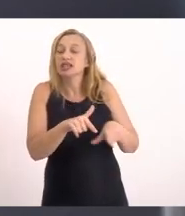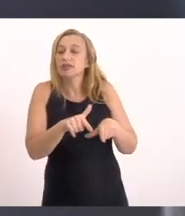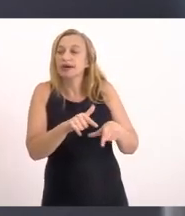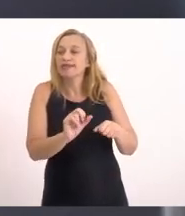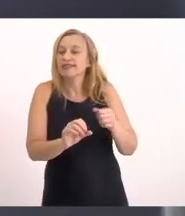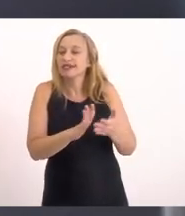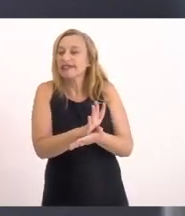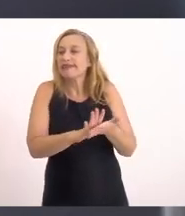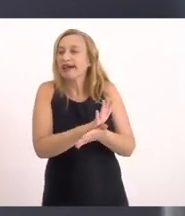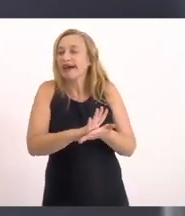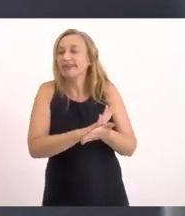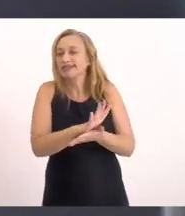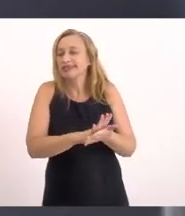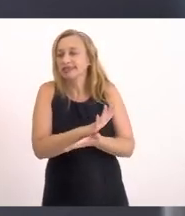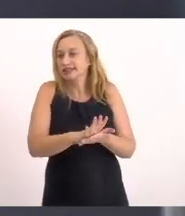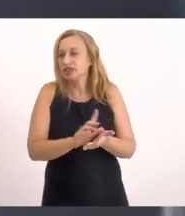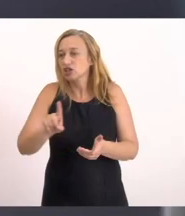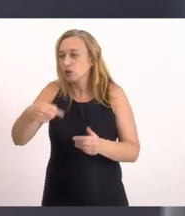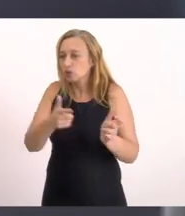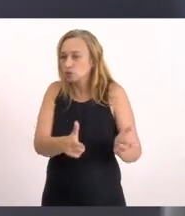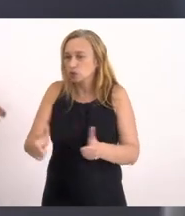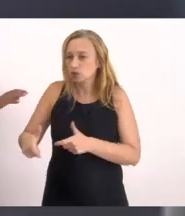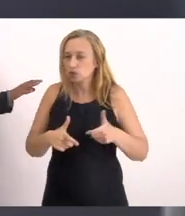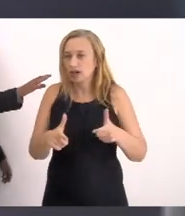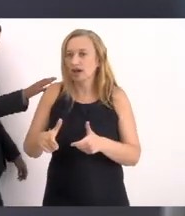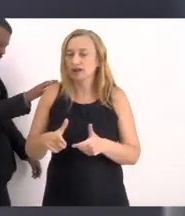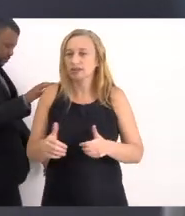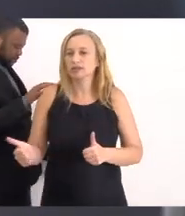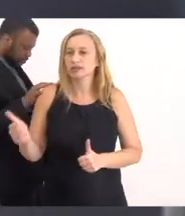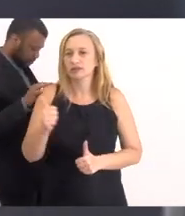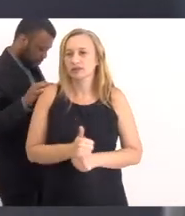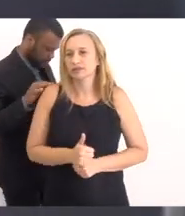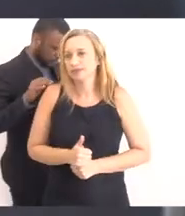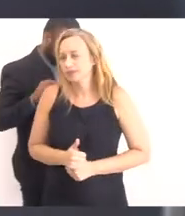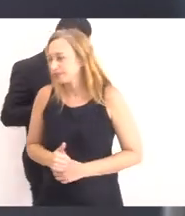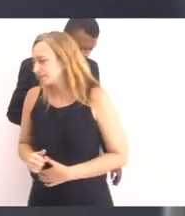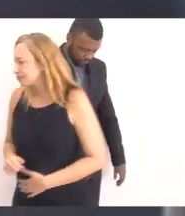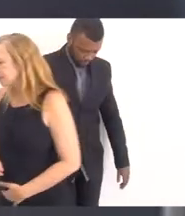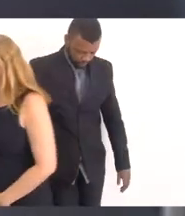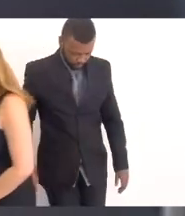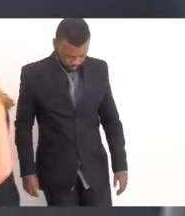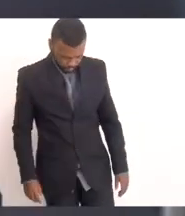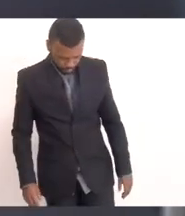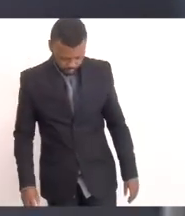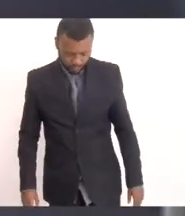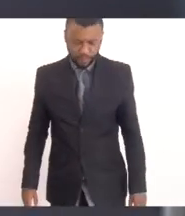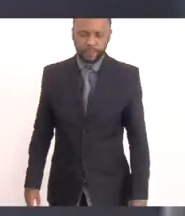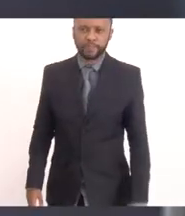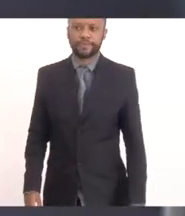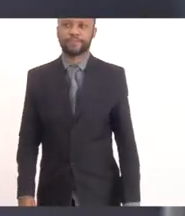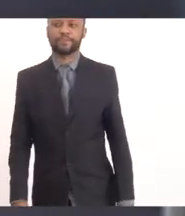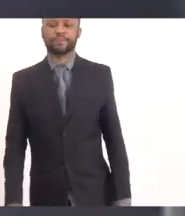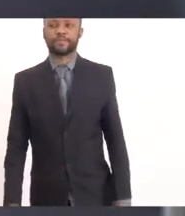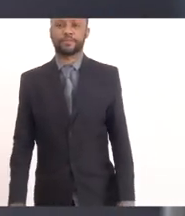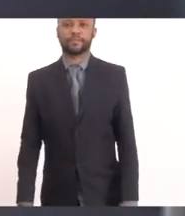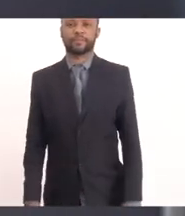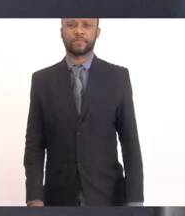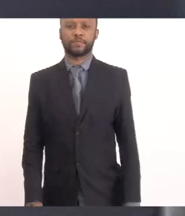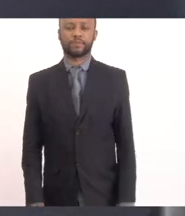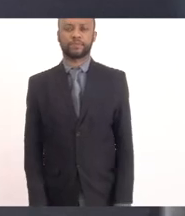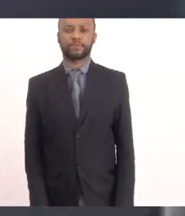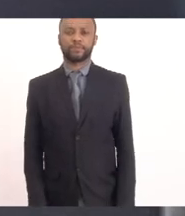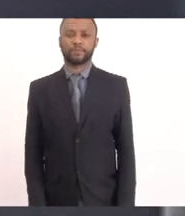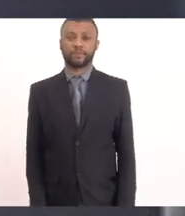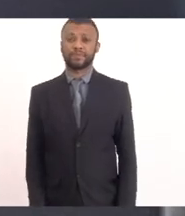Piratininga Quanto em Itaipu Quanto no canal Da Barra Franca Quanto em diversos Outros pontos Que